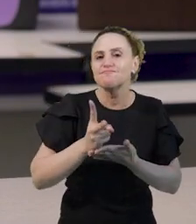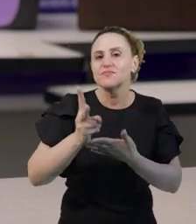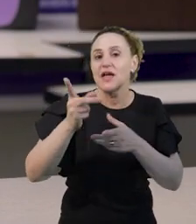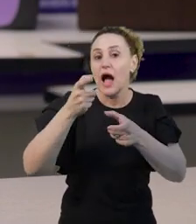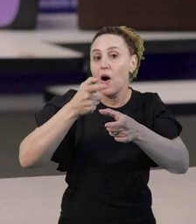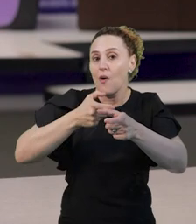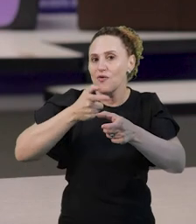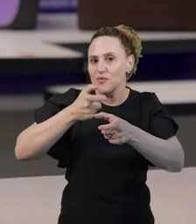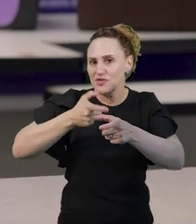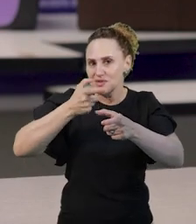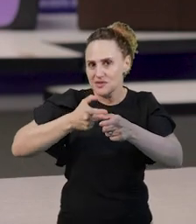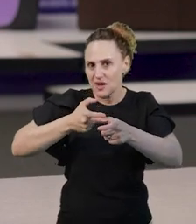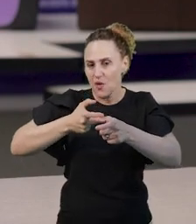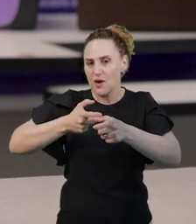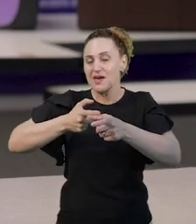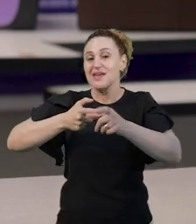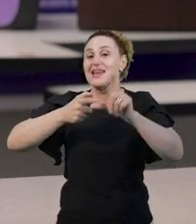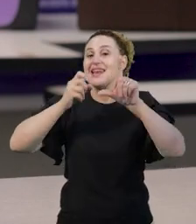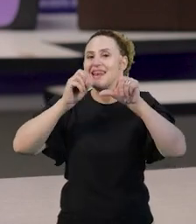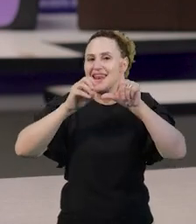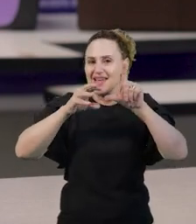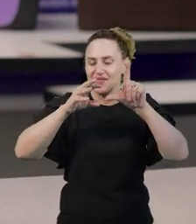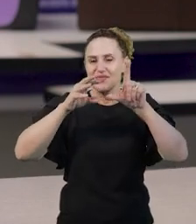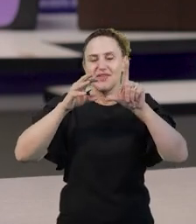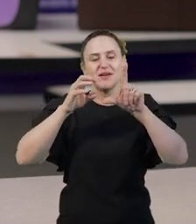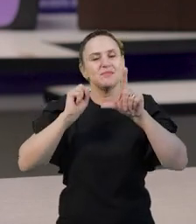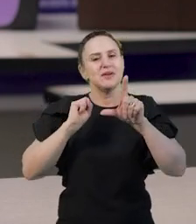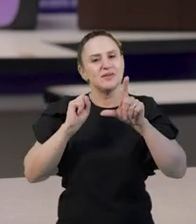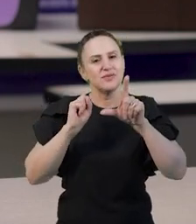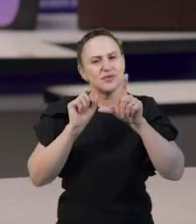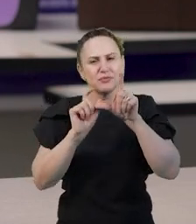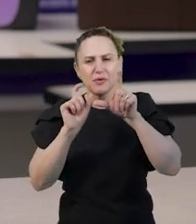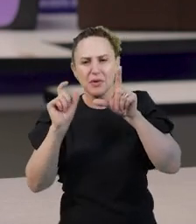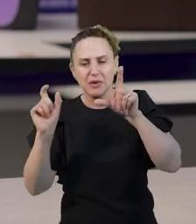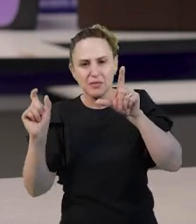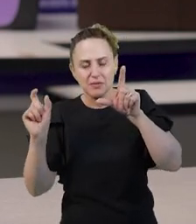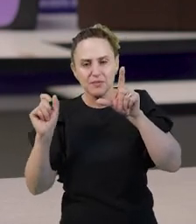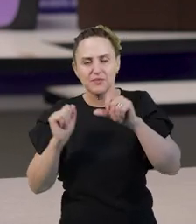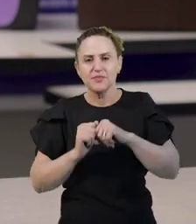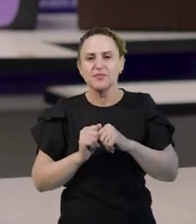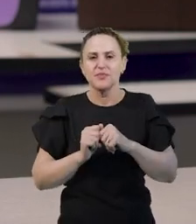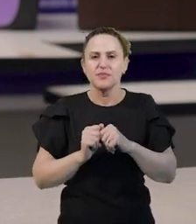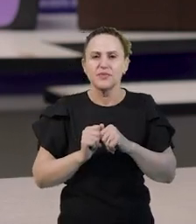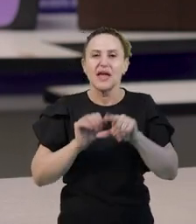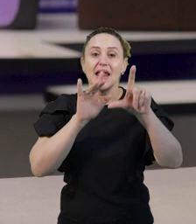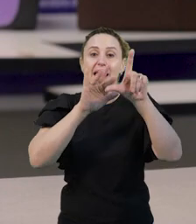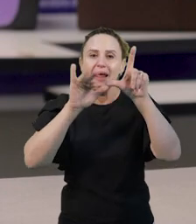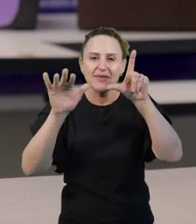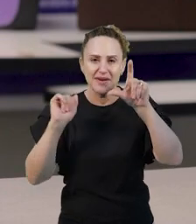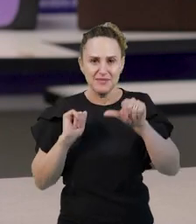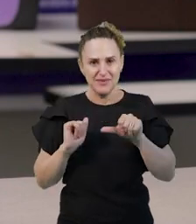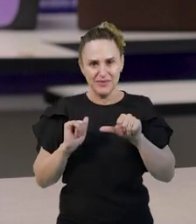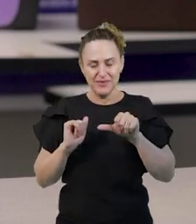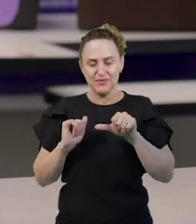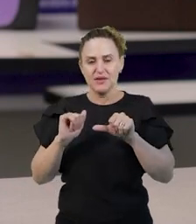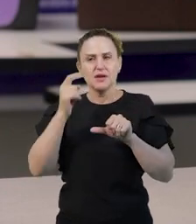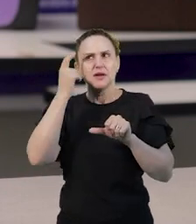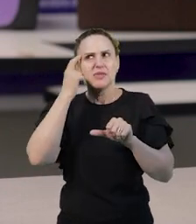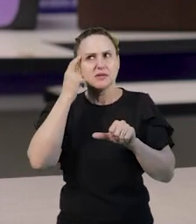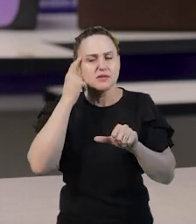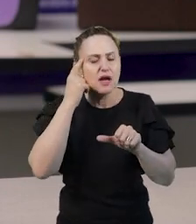alfabetização e letramento também, nós pensamos em lançar mão de diferentes propostas